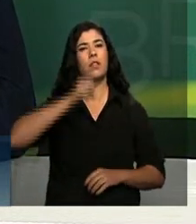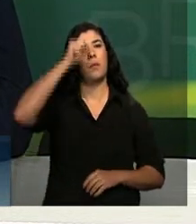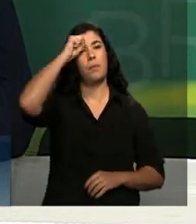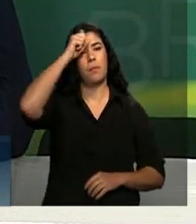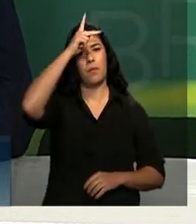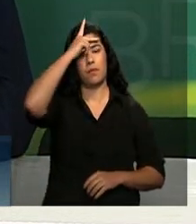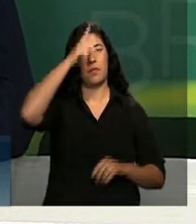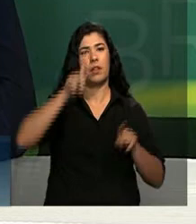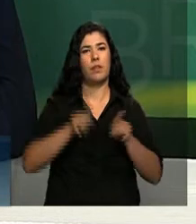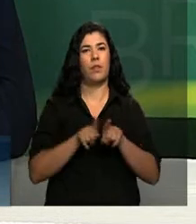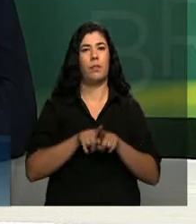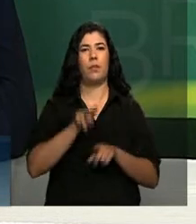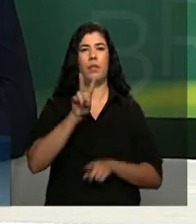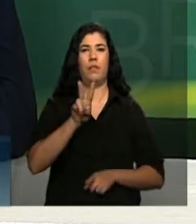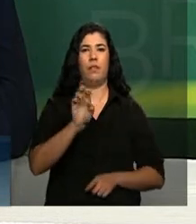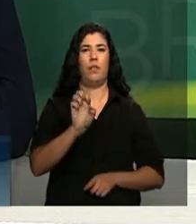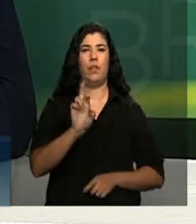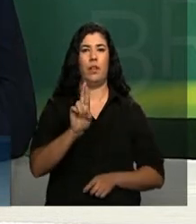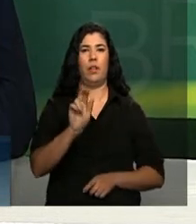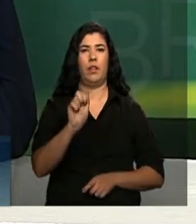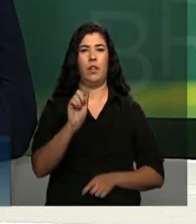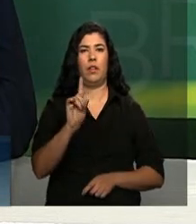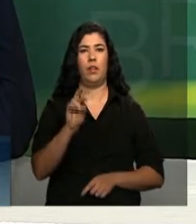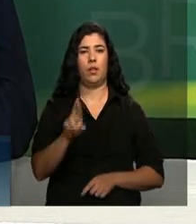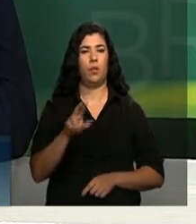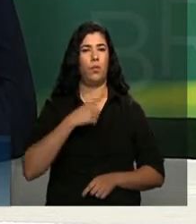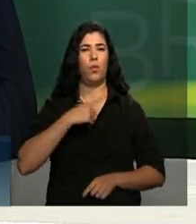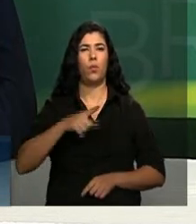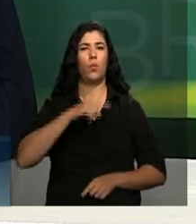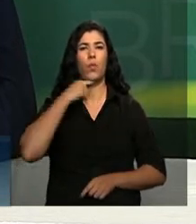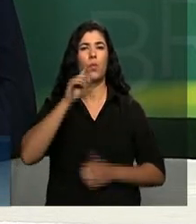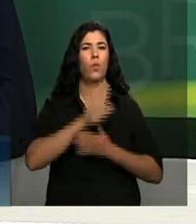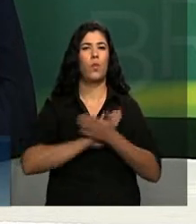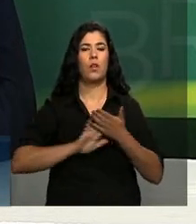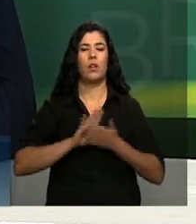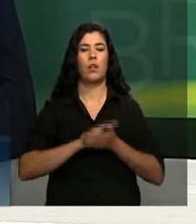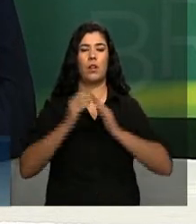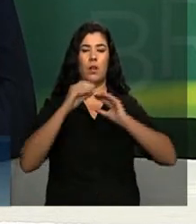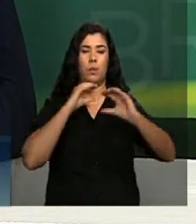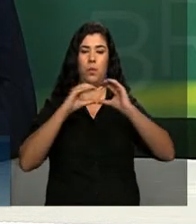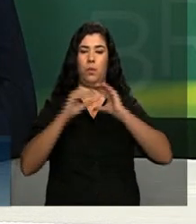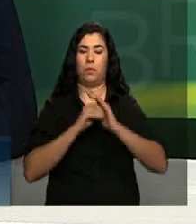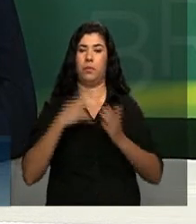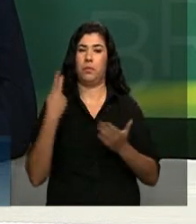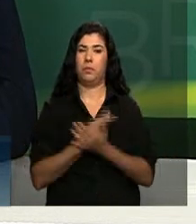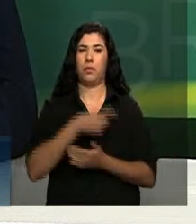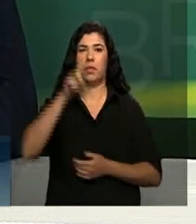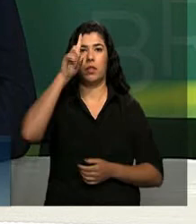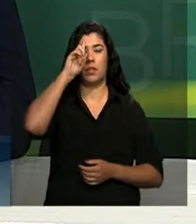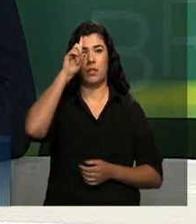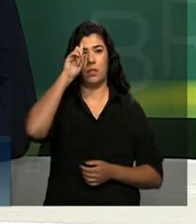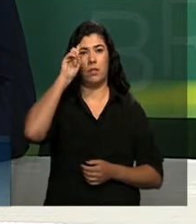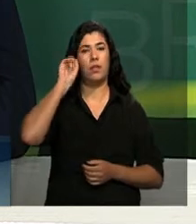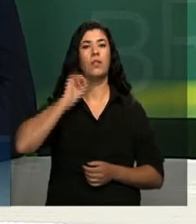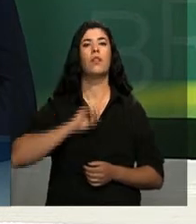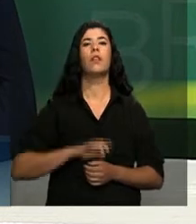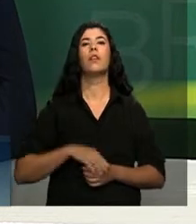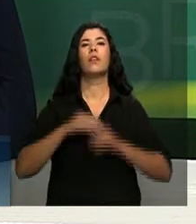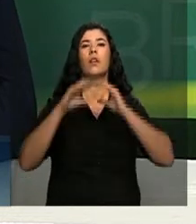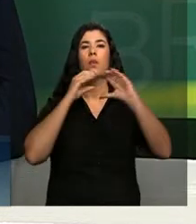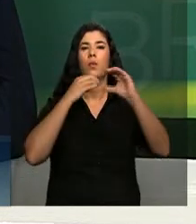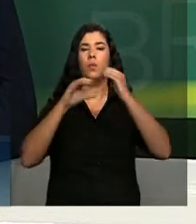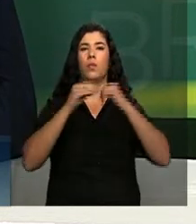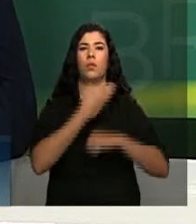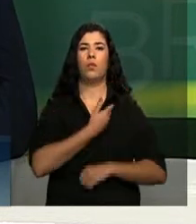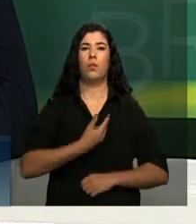várias funções públicas, eu não tenho nenhuma dúvida que a comunicação, ela é cotidiana. A comunicação do